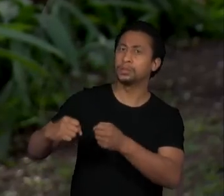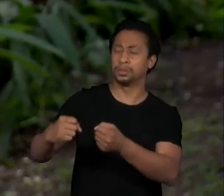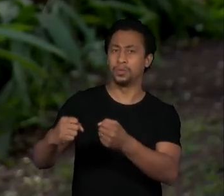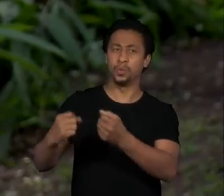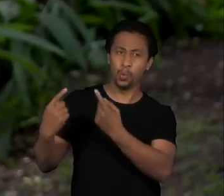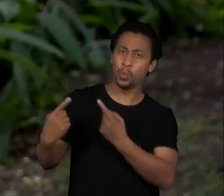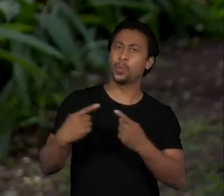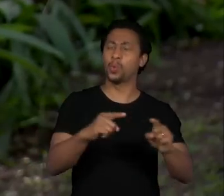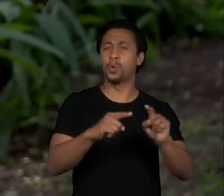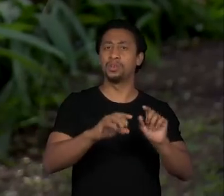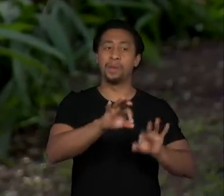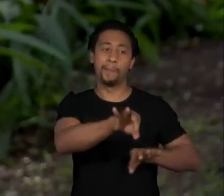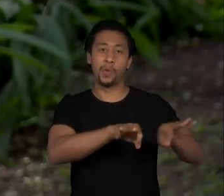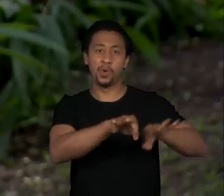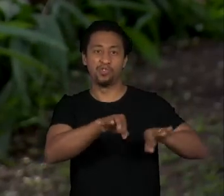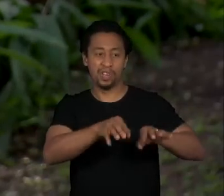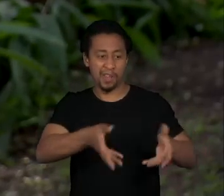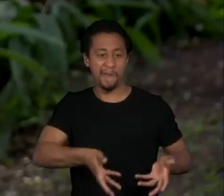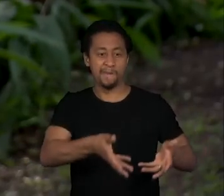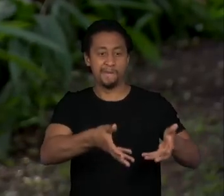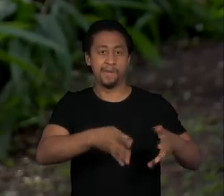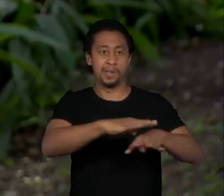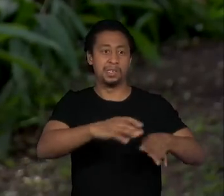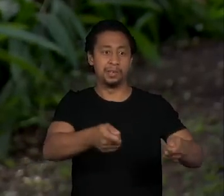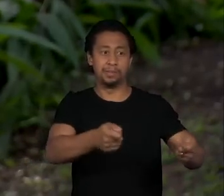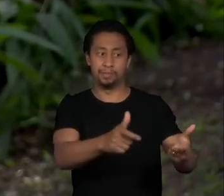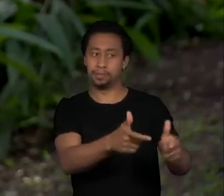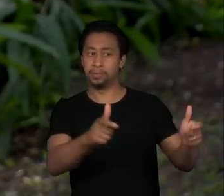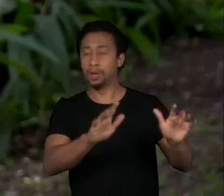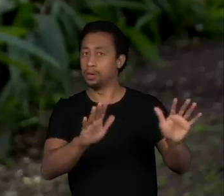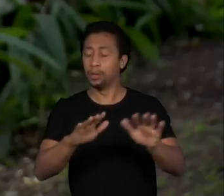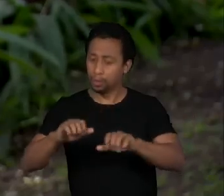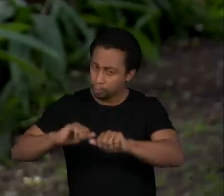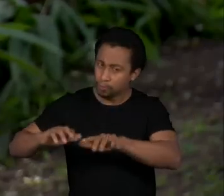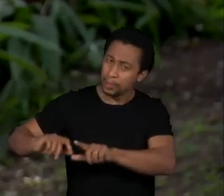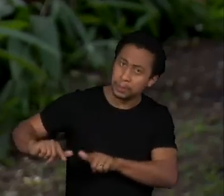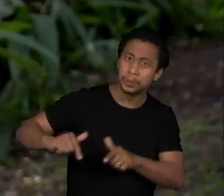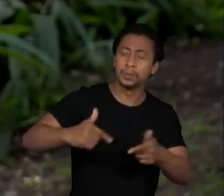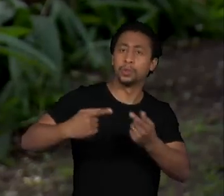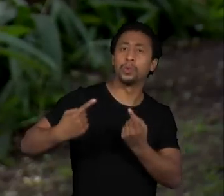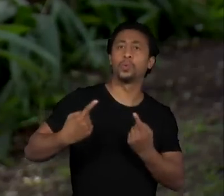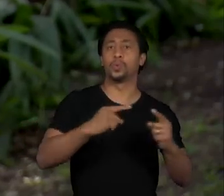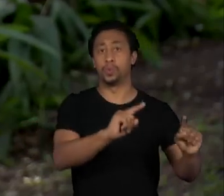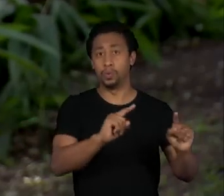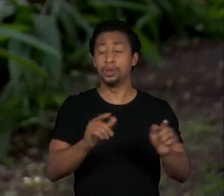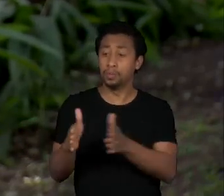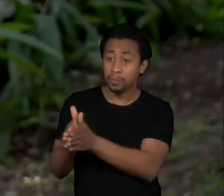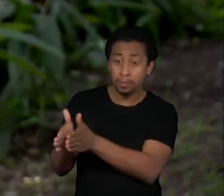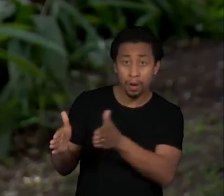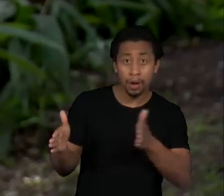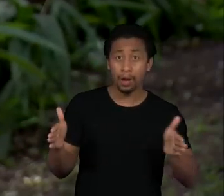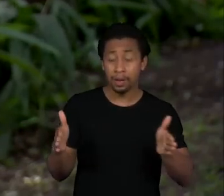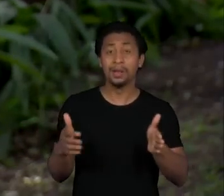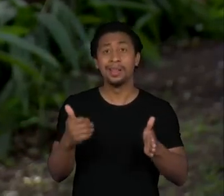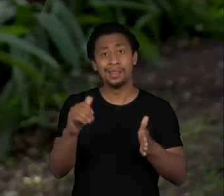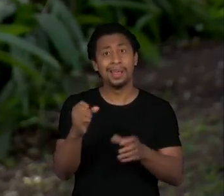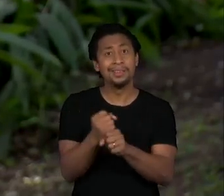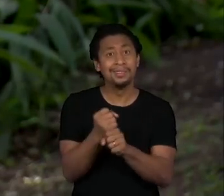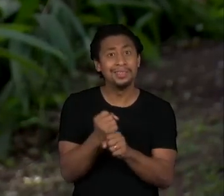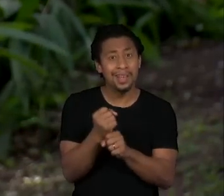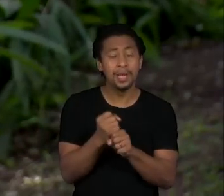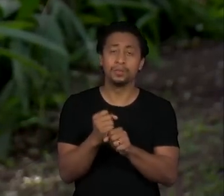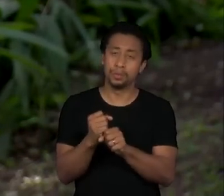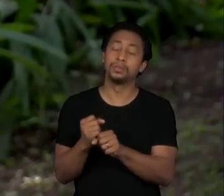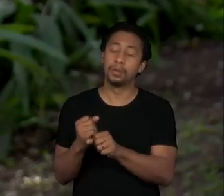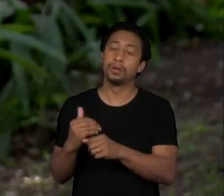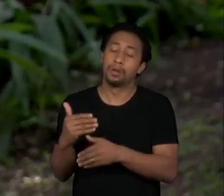amplia a atividade mineradora. A área degradada há décadas está em processo de tombamento, o que pode